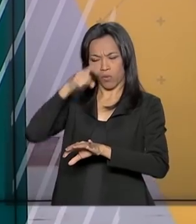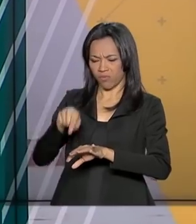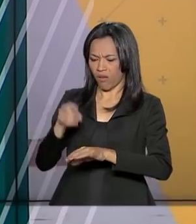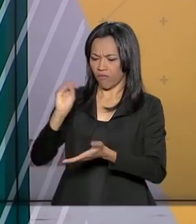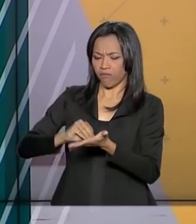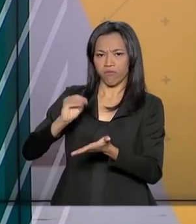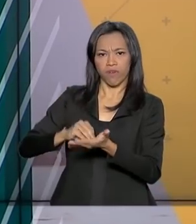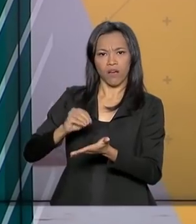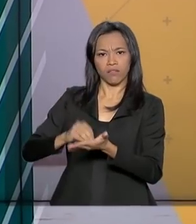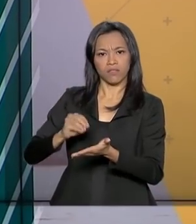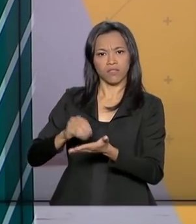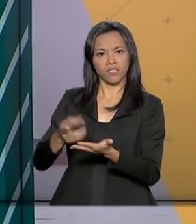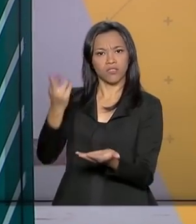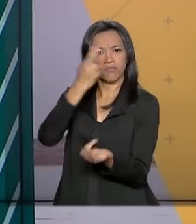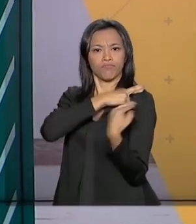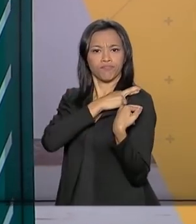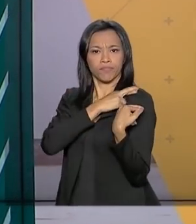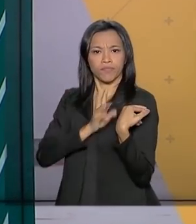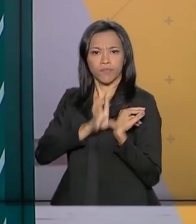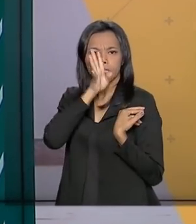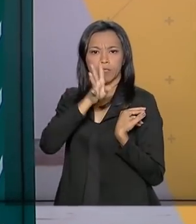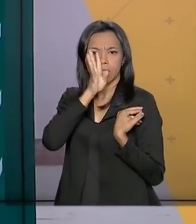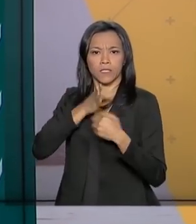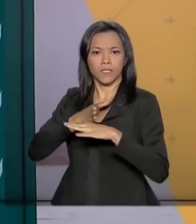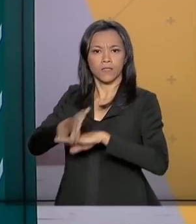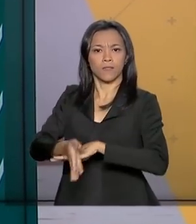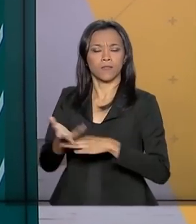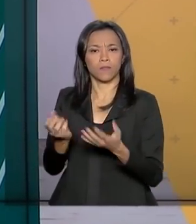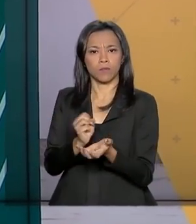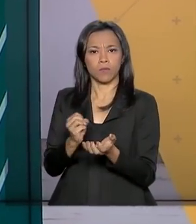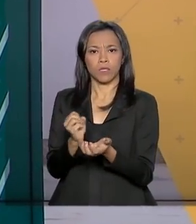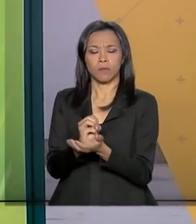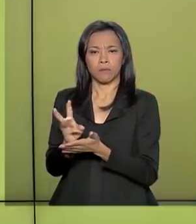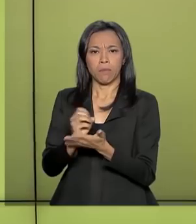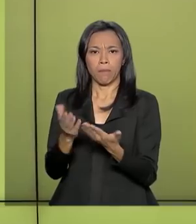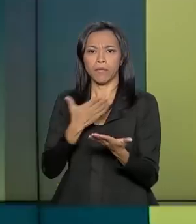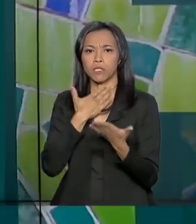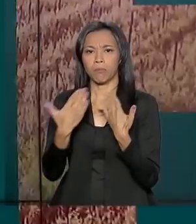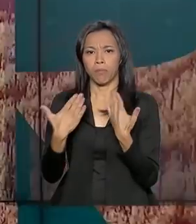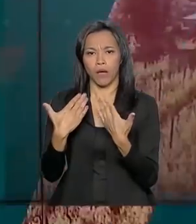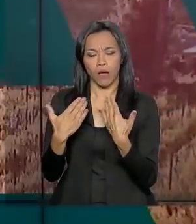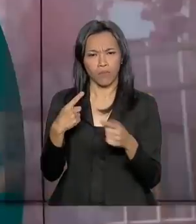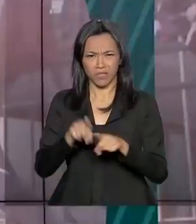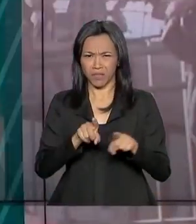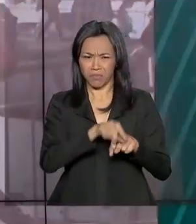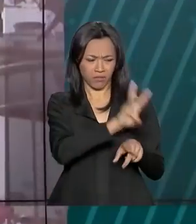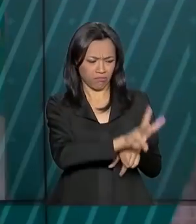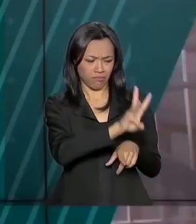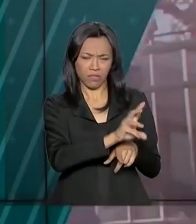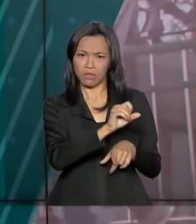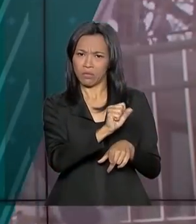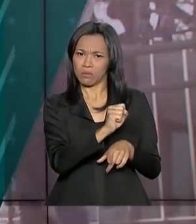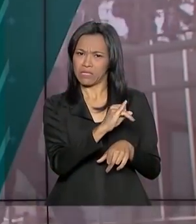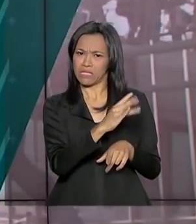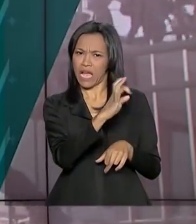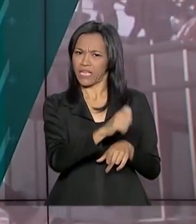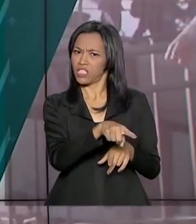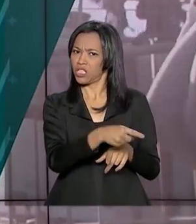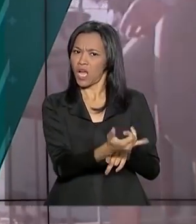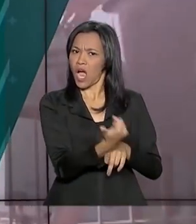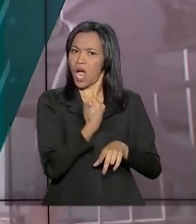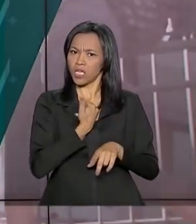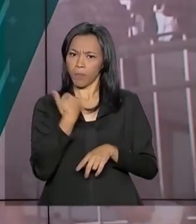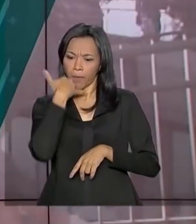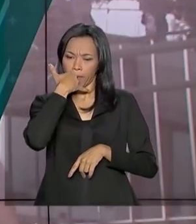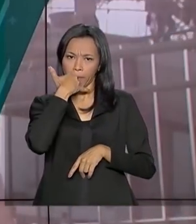responsável pela invasão criminosa de celulares de procuradores, assim como a postura do site que não entrou em contato antes da publicação,